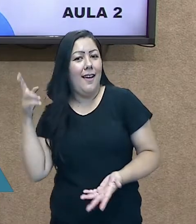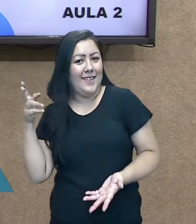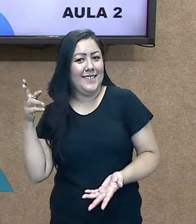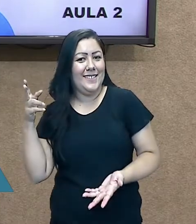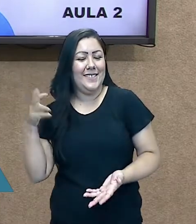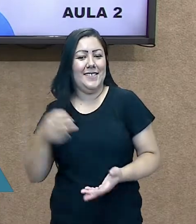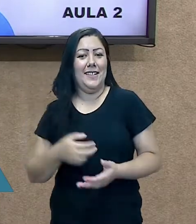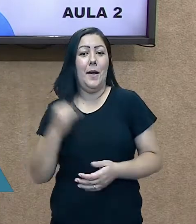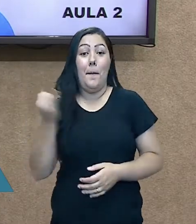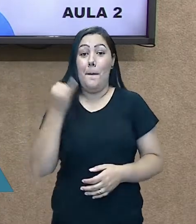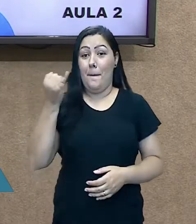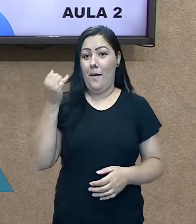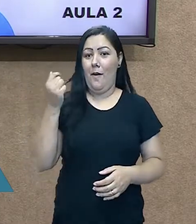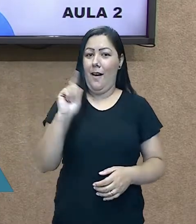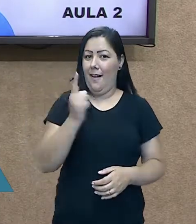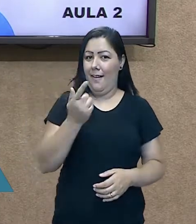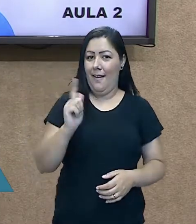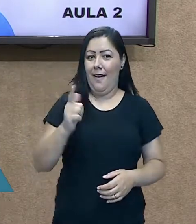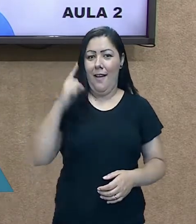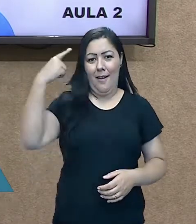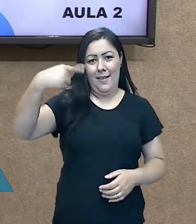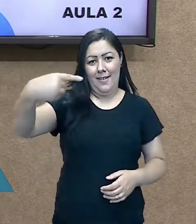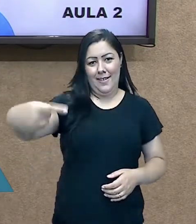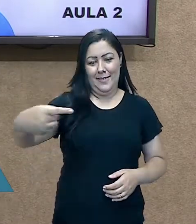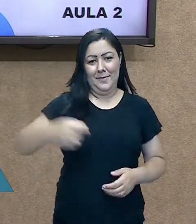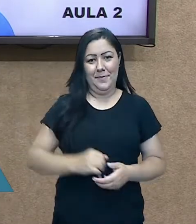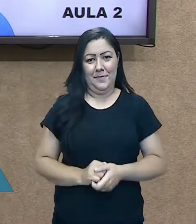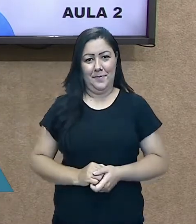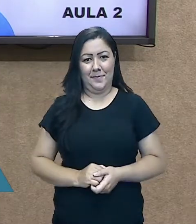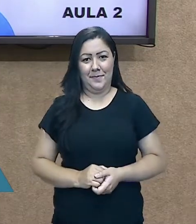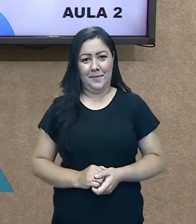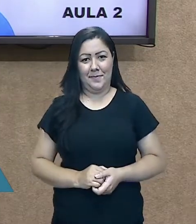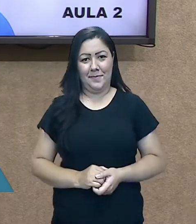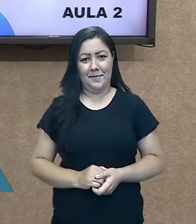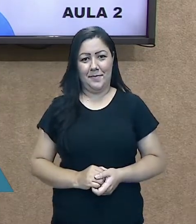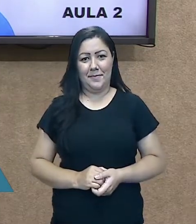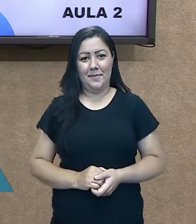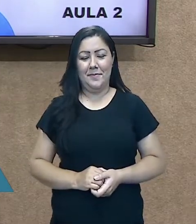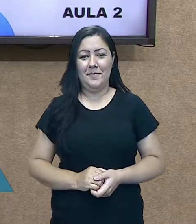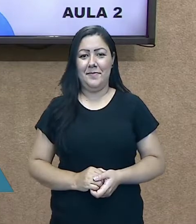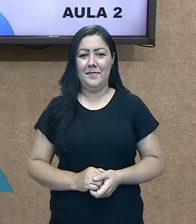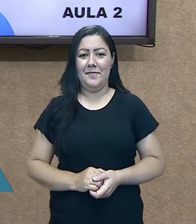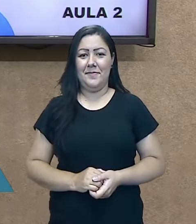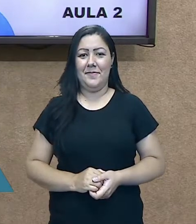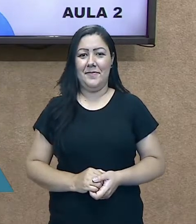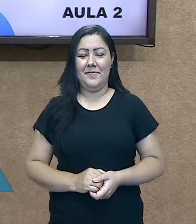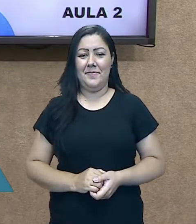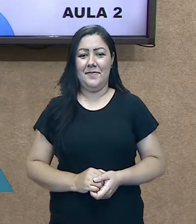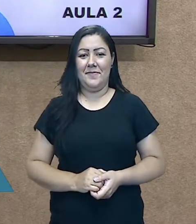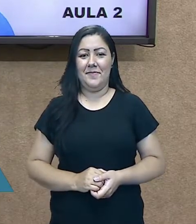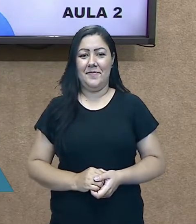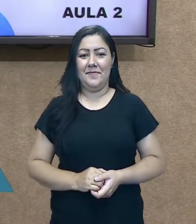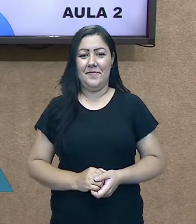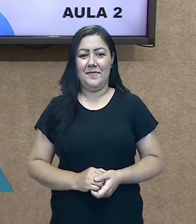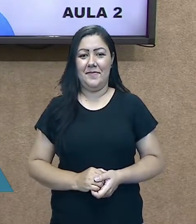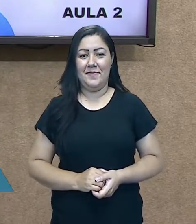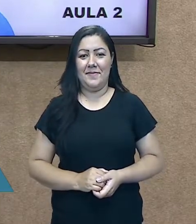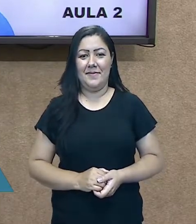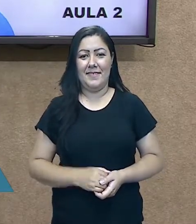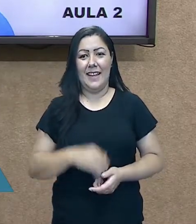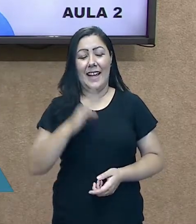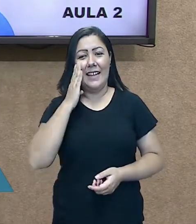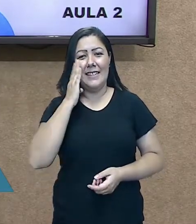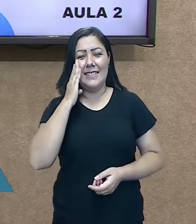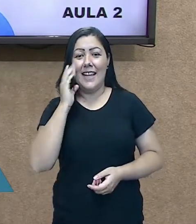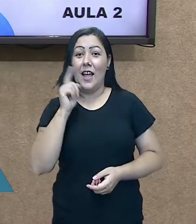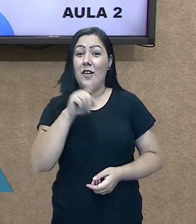Tranquilo? Agora eu sei que você está, assim, talvez um pouquinho